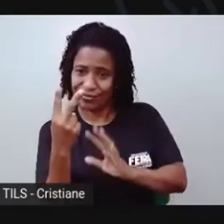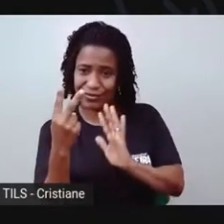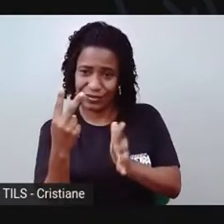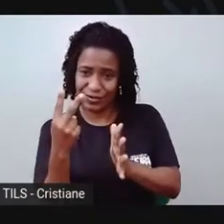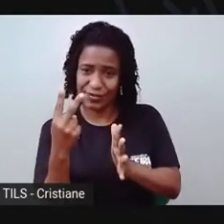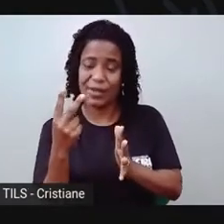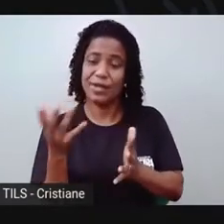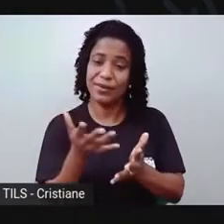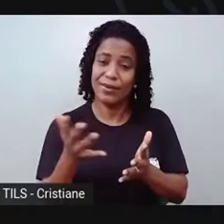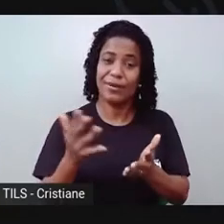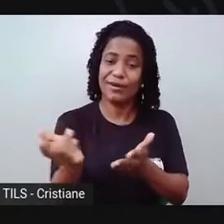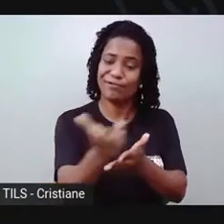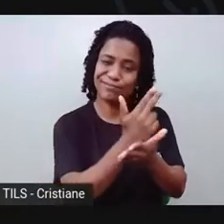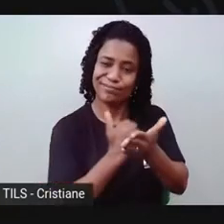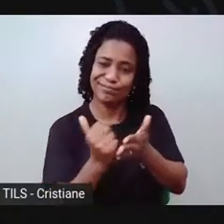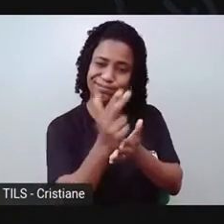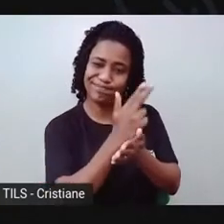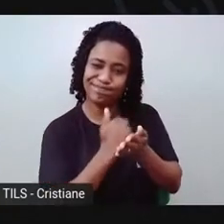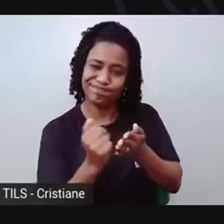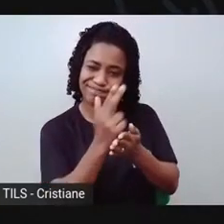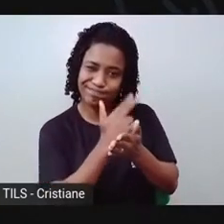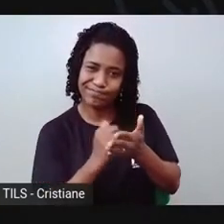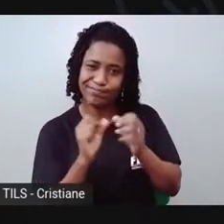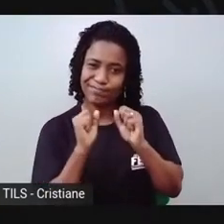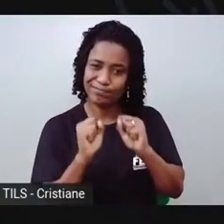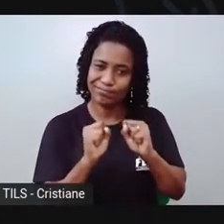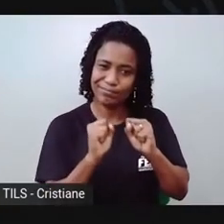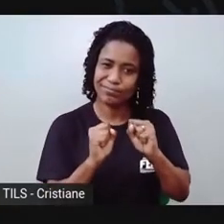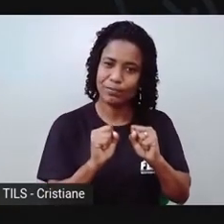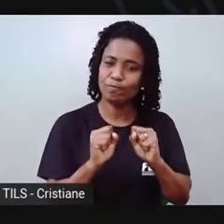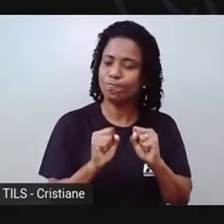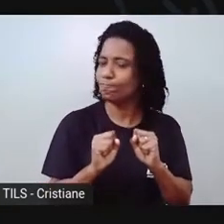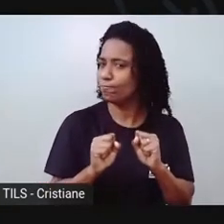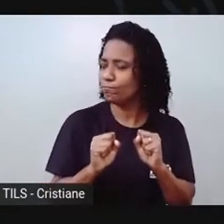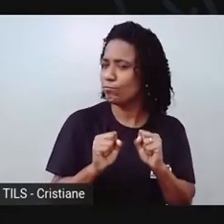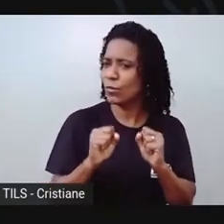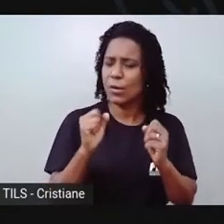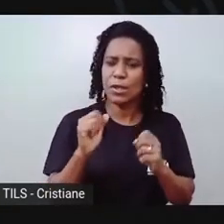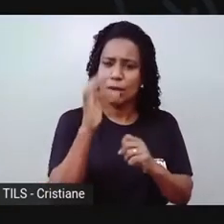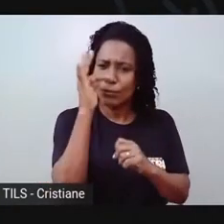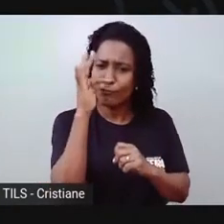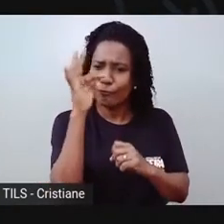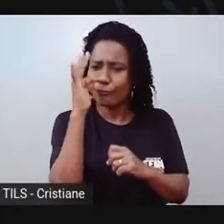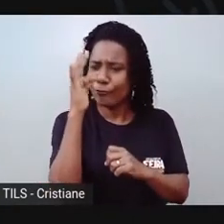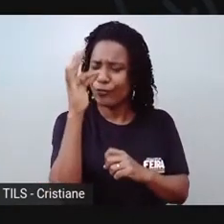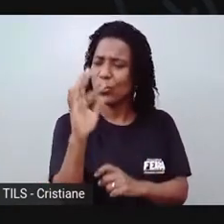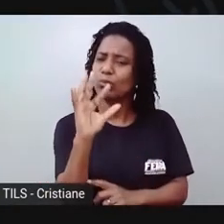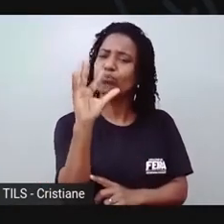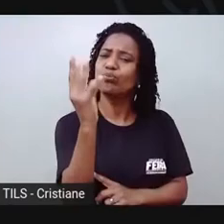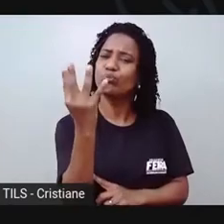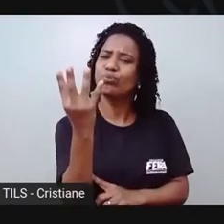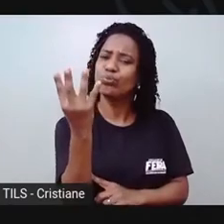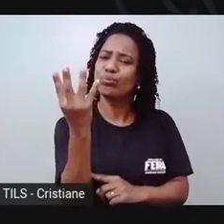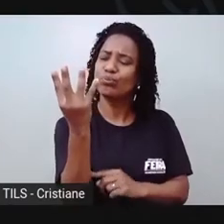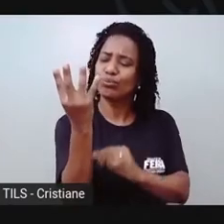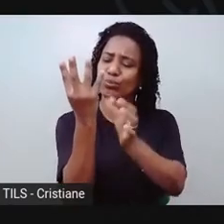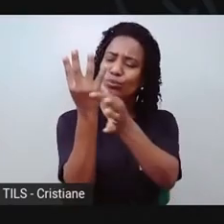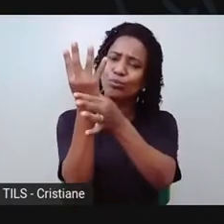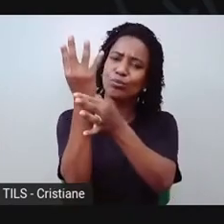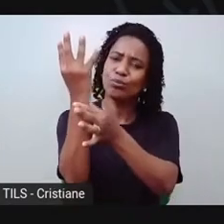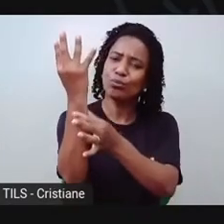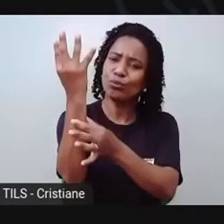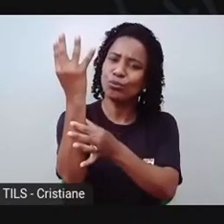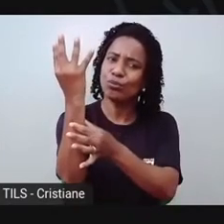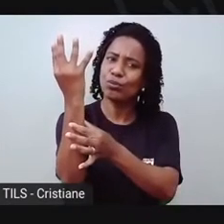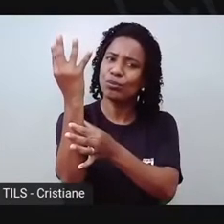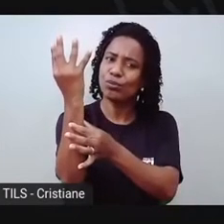Hum... O que será que tem embaixo da flor? É! Aquilo que sustenta a flor! Deixa eu pegar uma flor